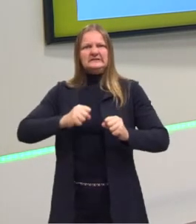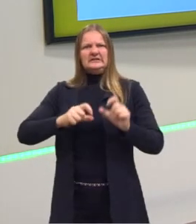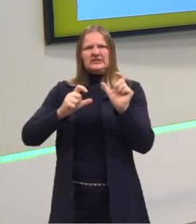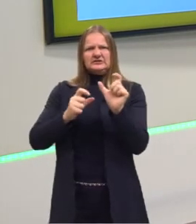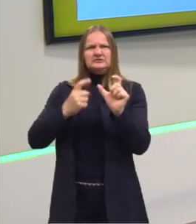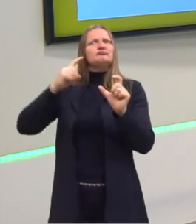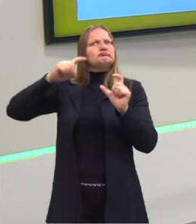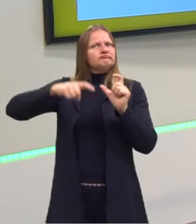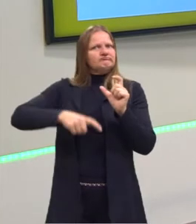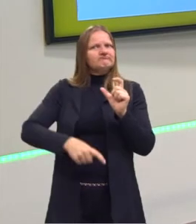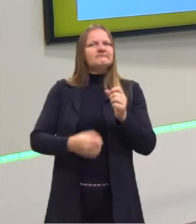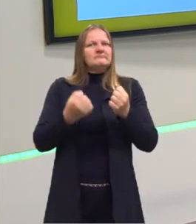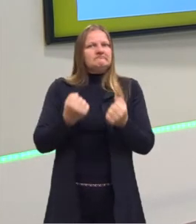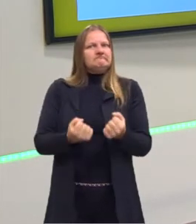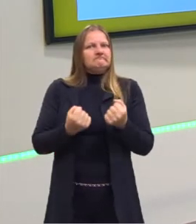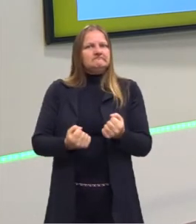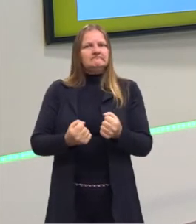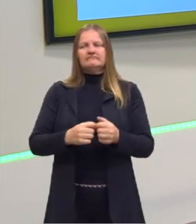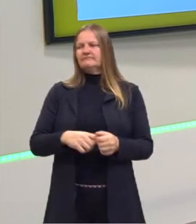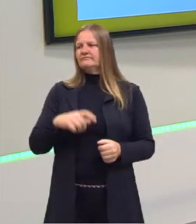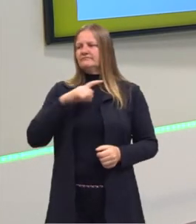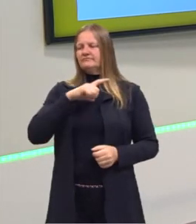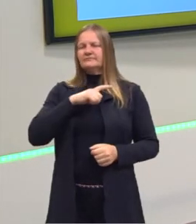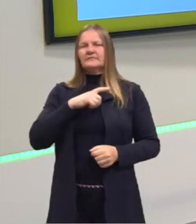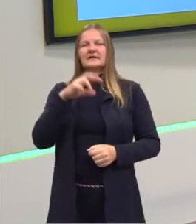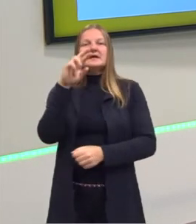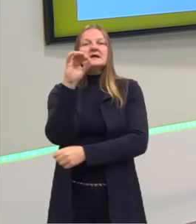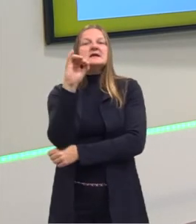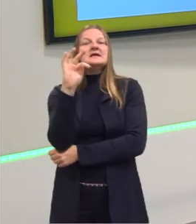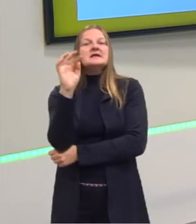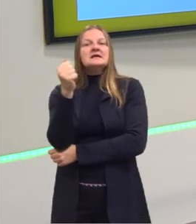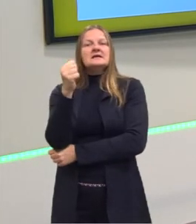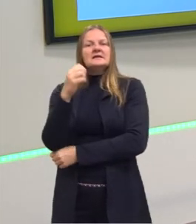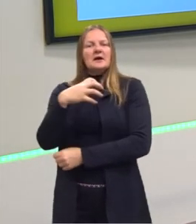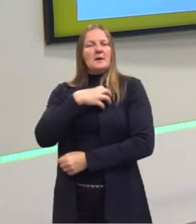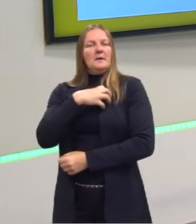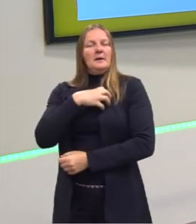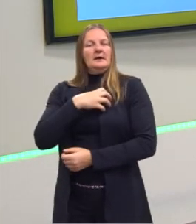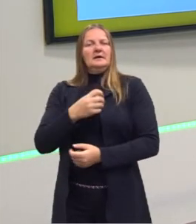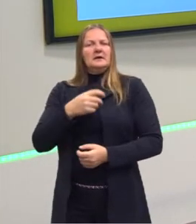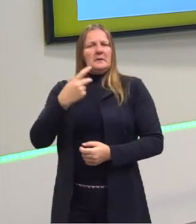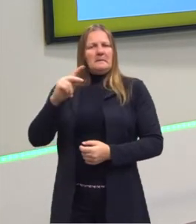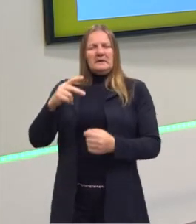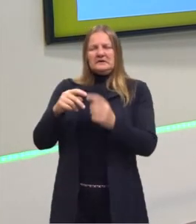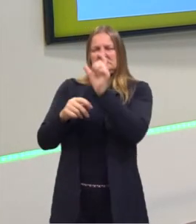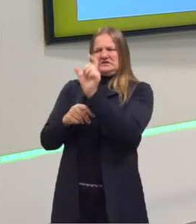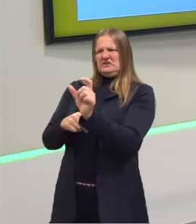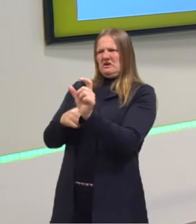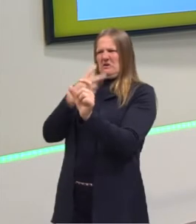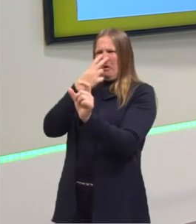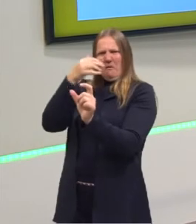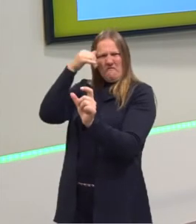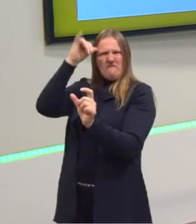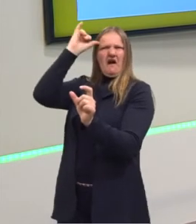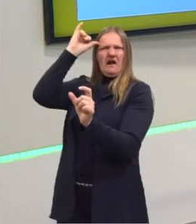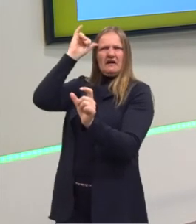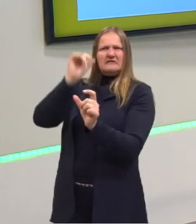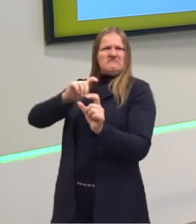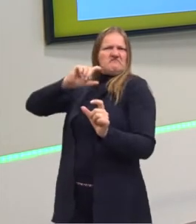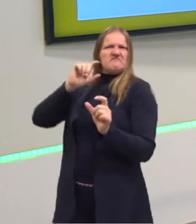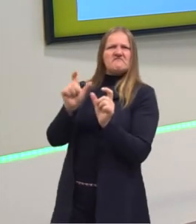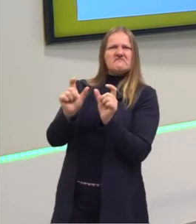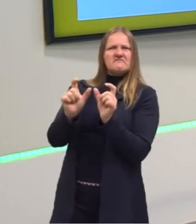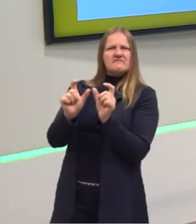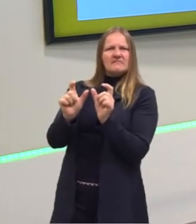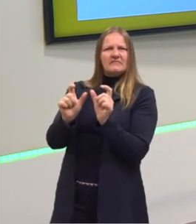personagens. Por exemplo, Rita Baiana parecia uma vaca. Nossa, mas